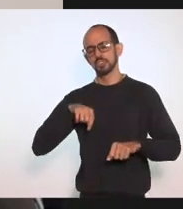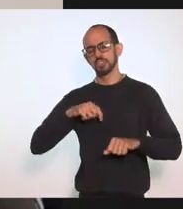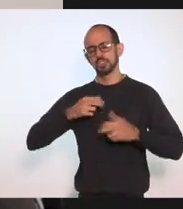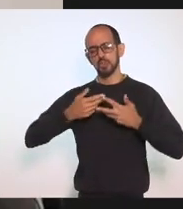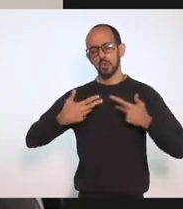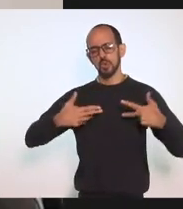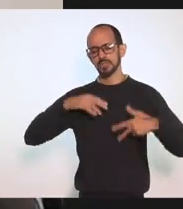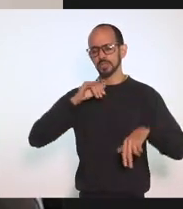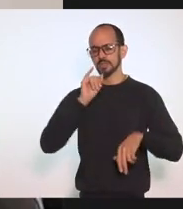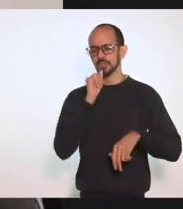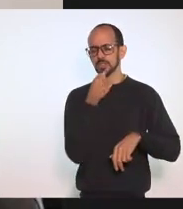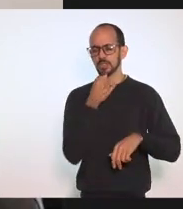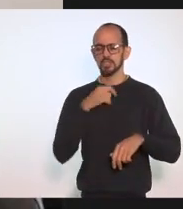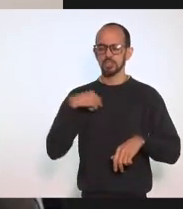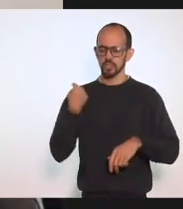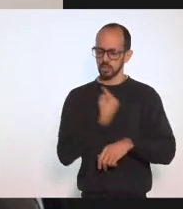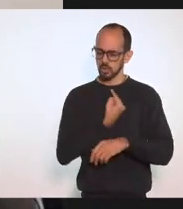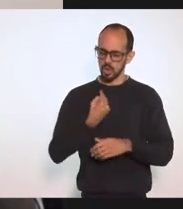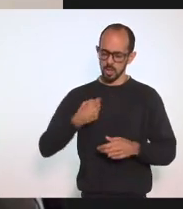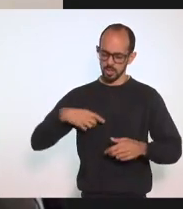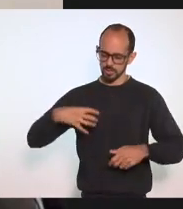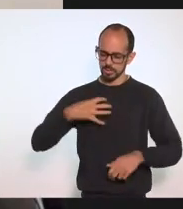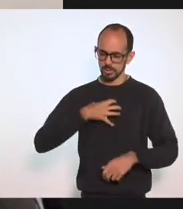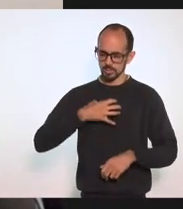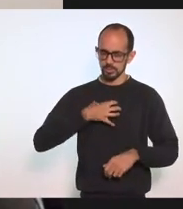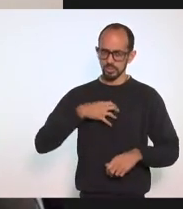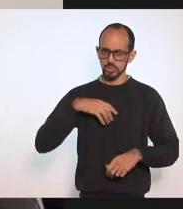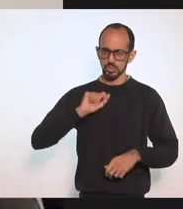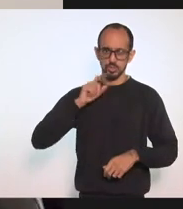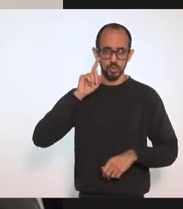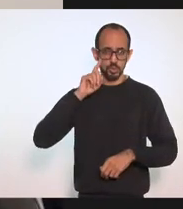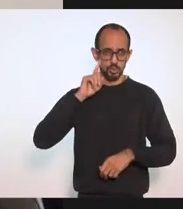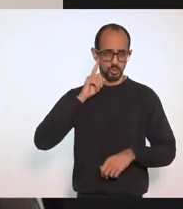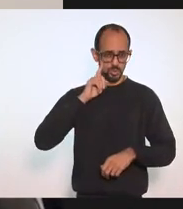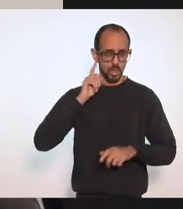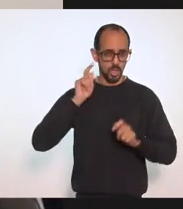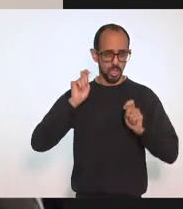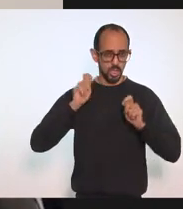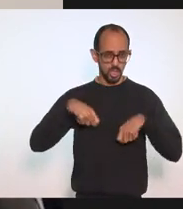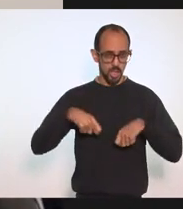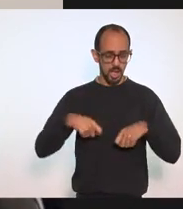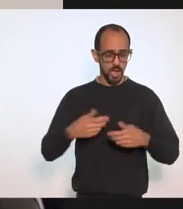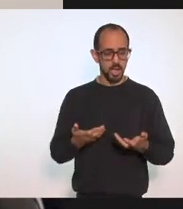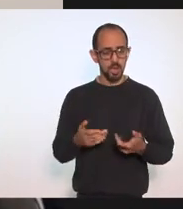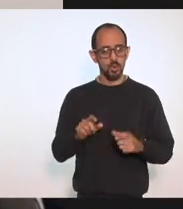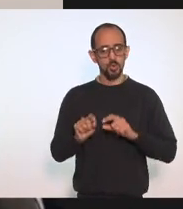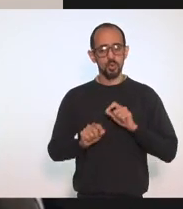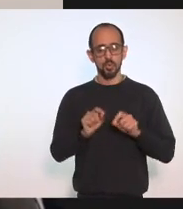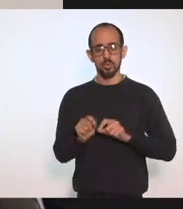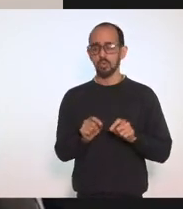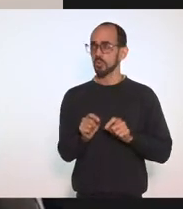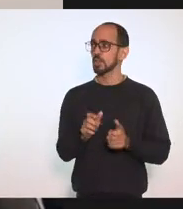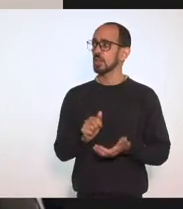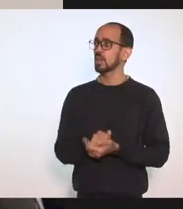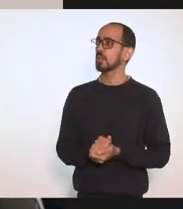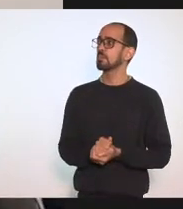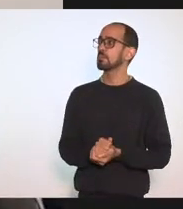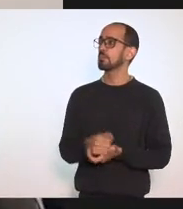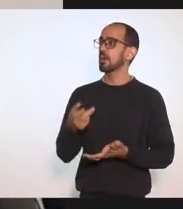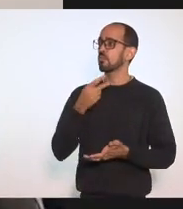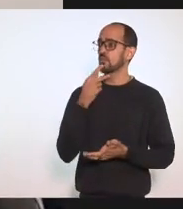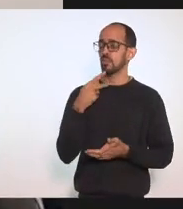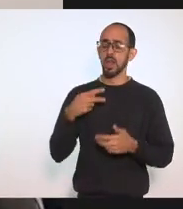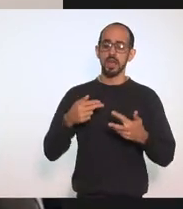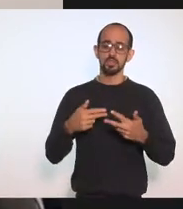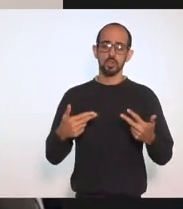Que nós Presenciamos No nosso dia a dia Ainda é possível Presidente Tia Ju Falar De